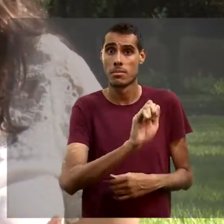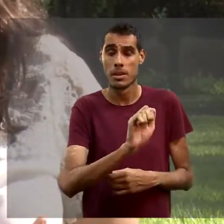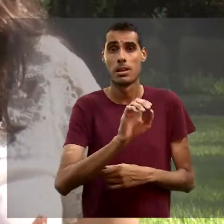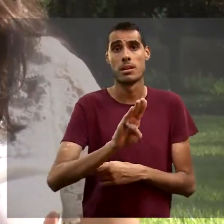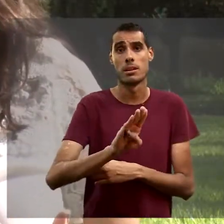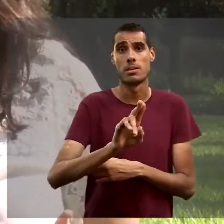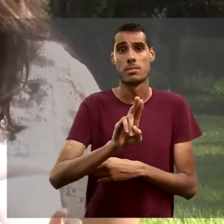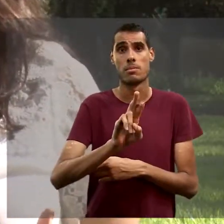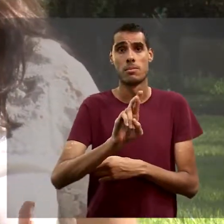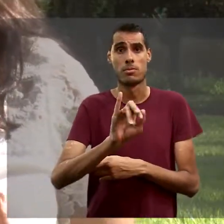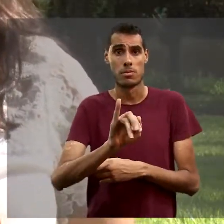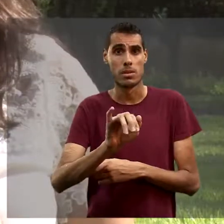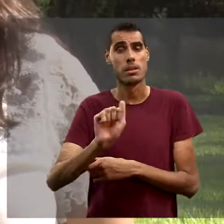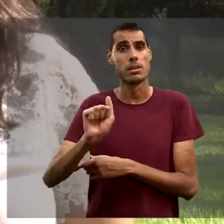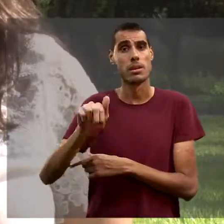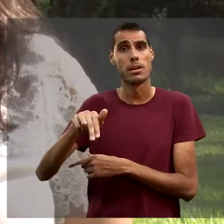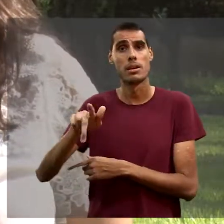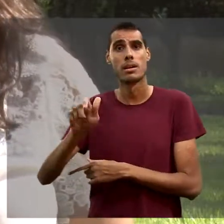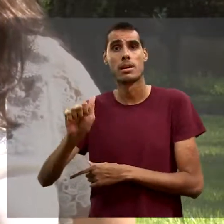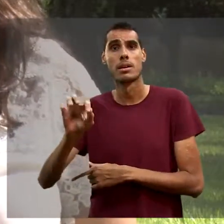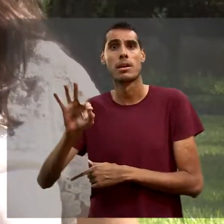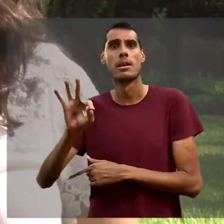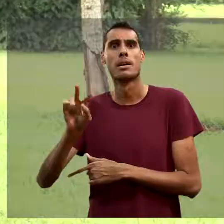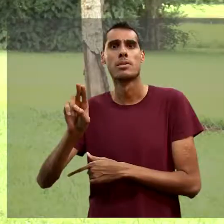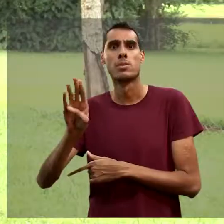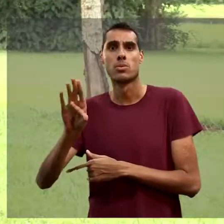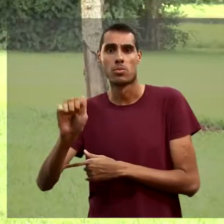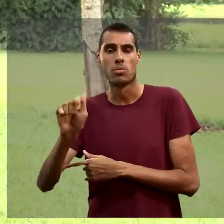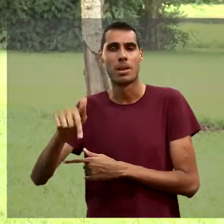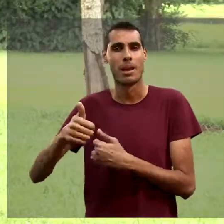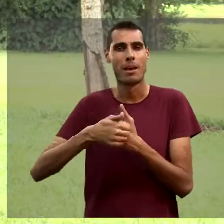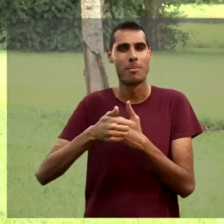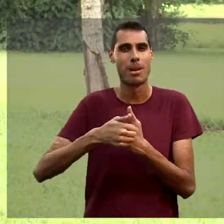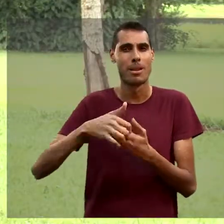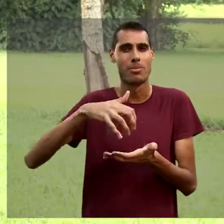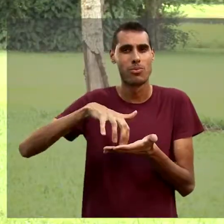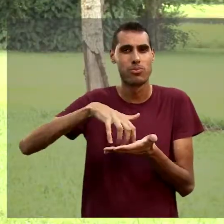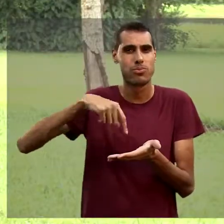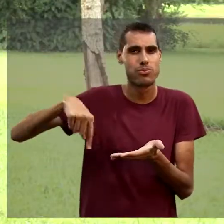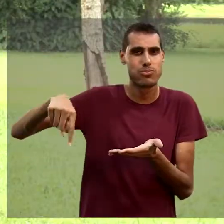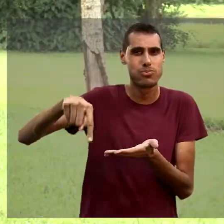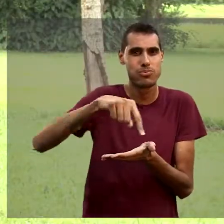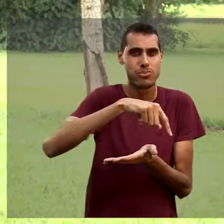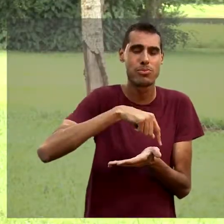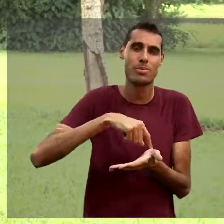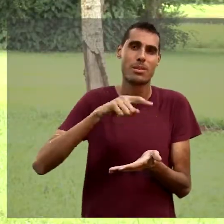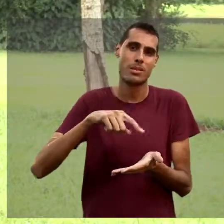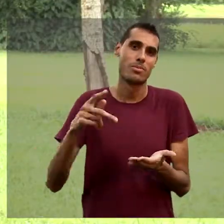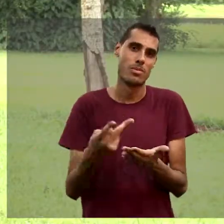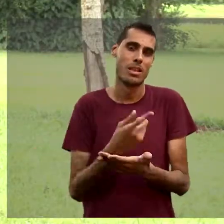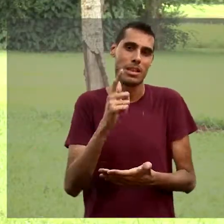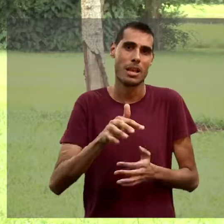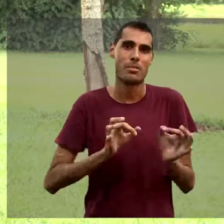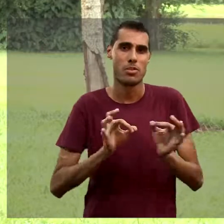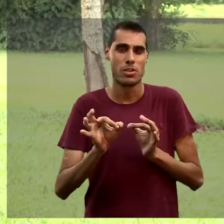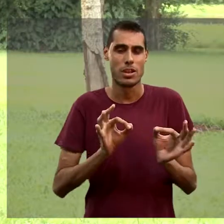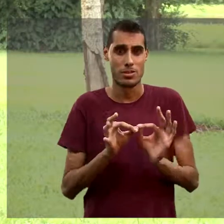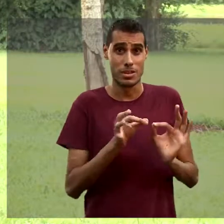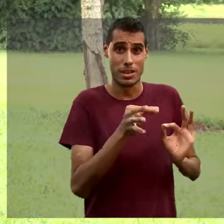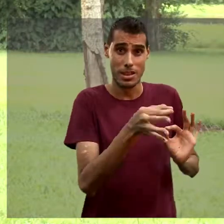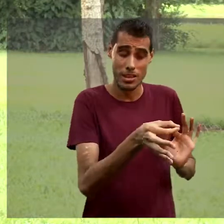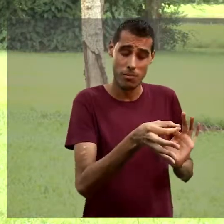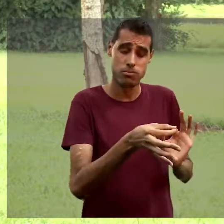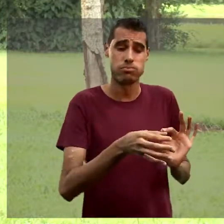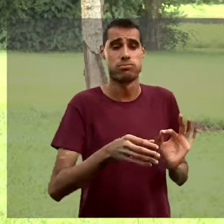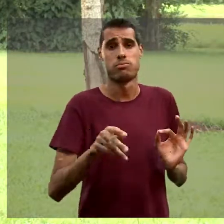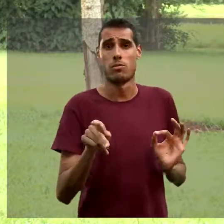que são as cidades que estão em torno do campus Lagoa do Cine. Isso ocorre com projetos de extensões dos professores e